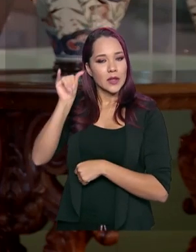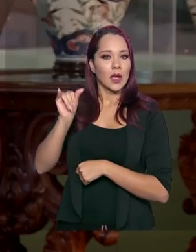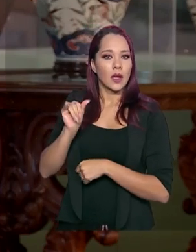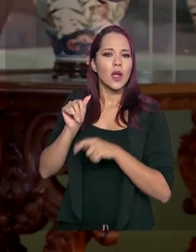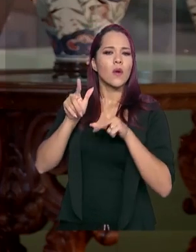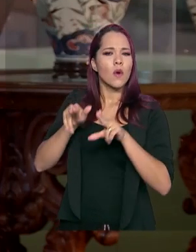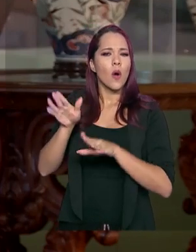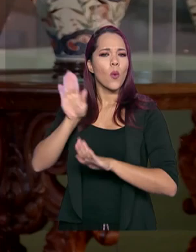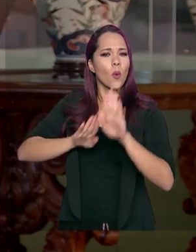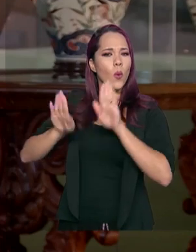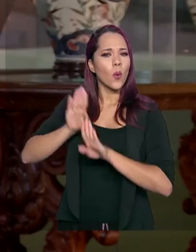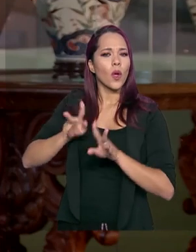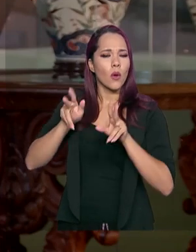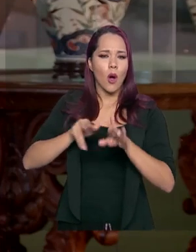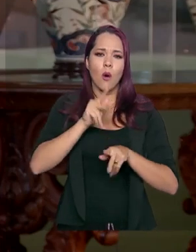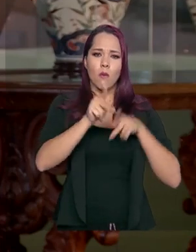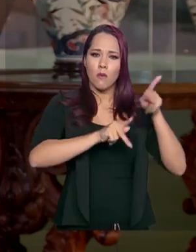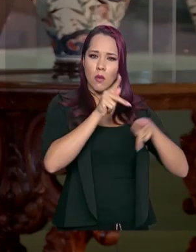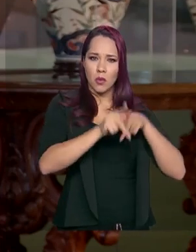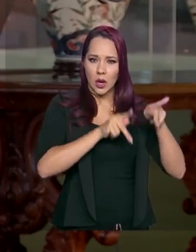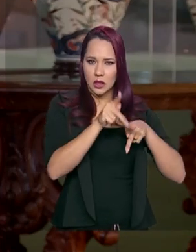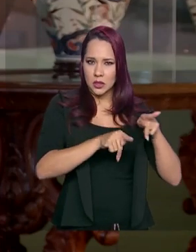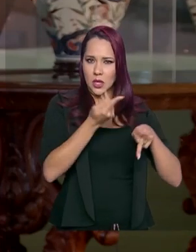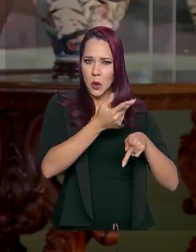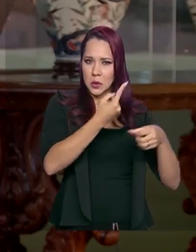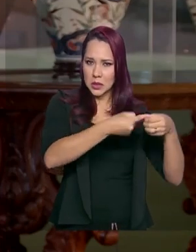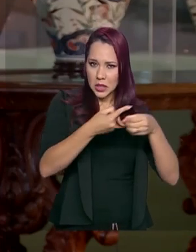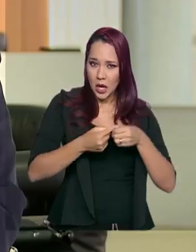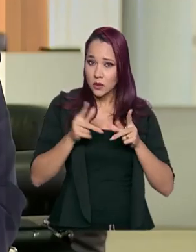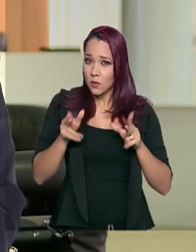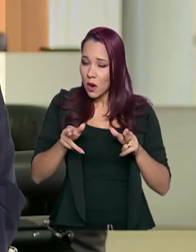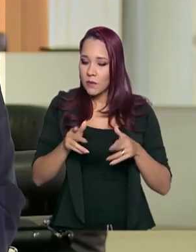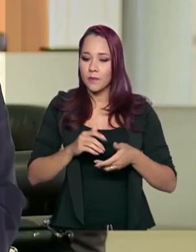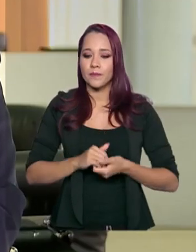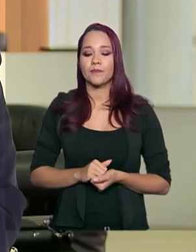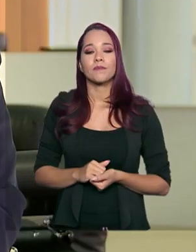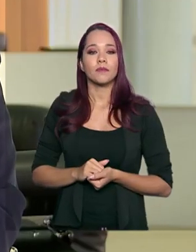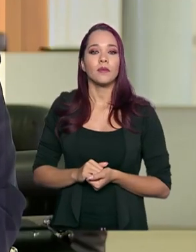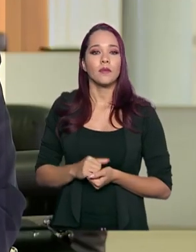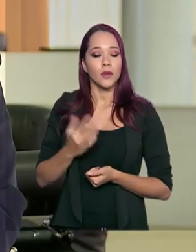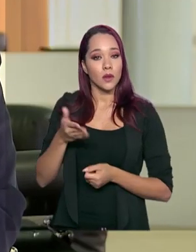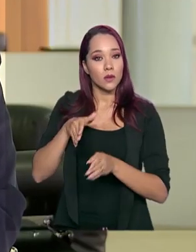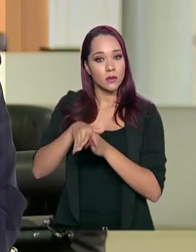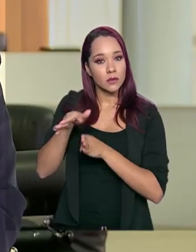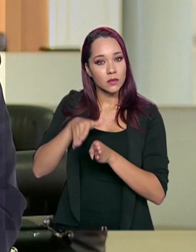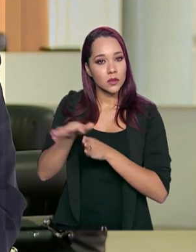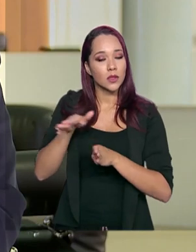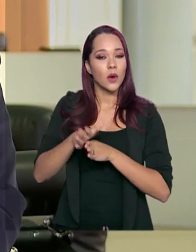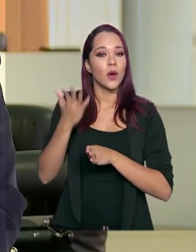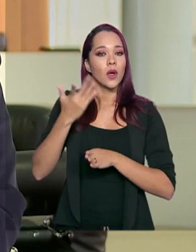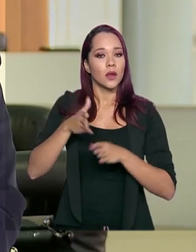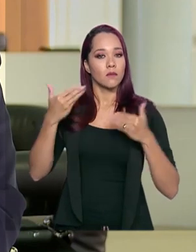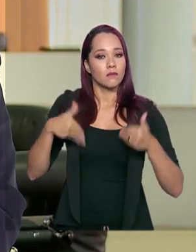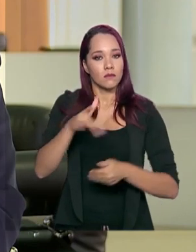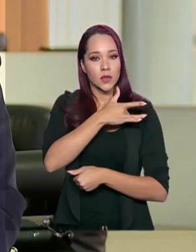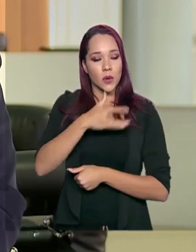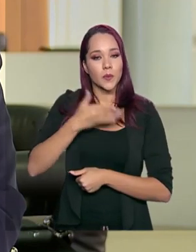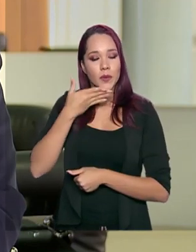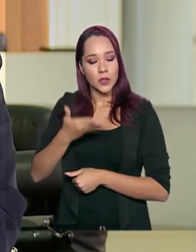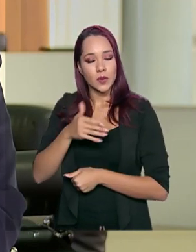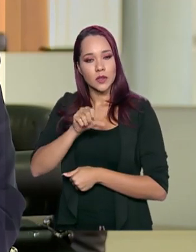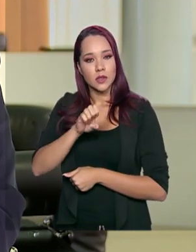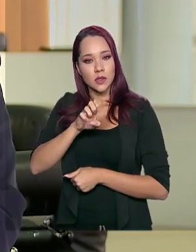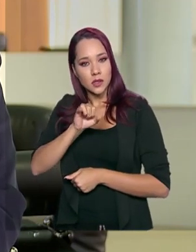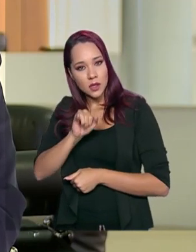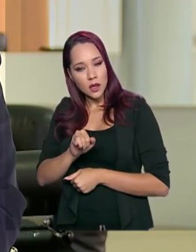cuidados indicados para a população das cidades? A partir das orientações que o Ministério da Saúde pediu, a CESAI tem um